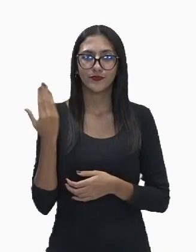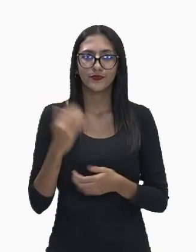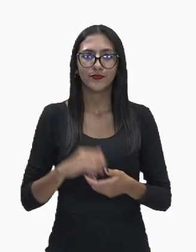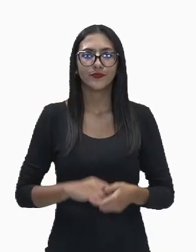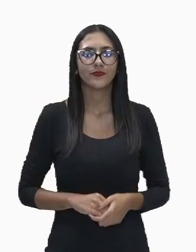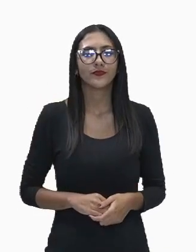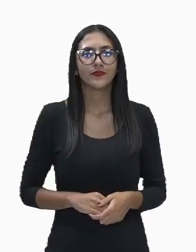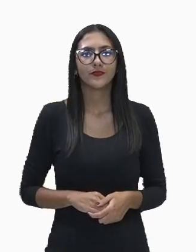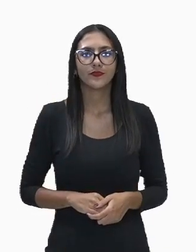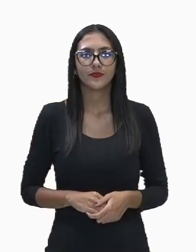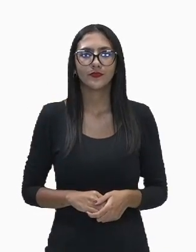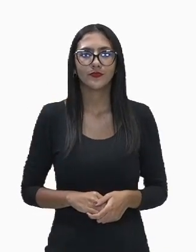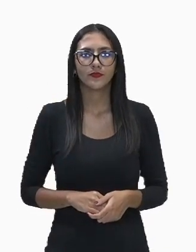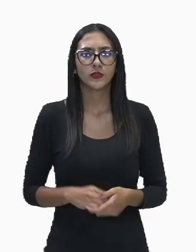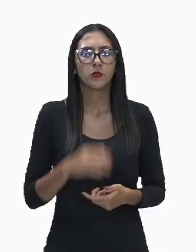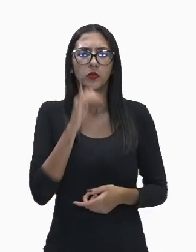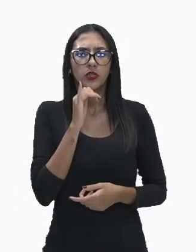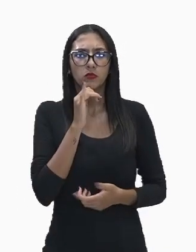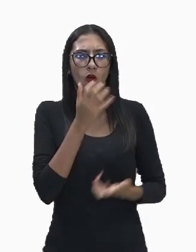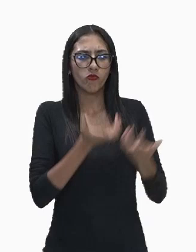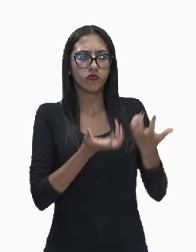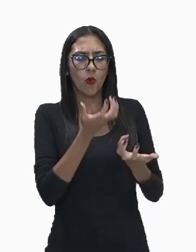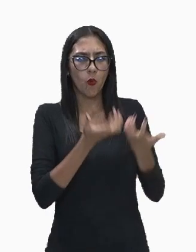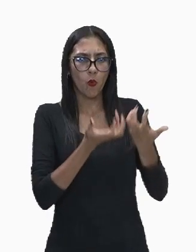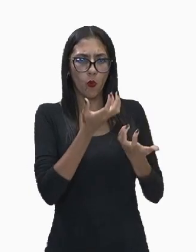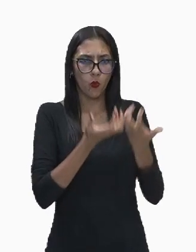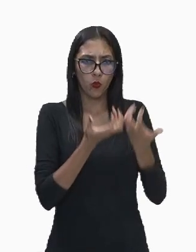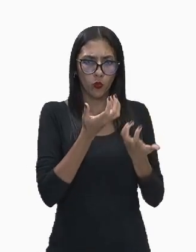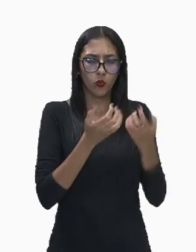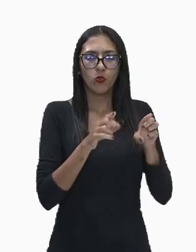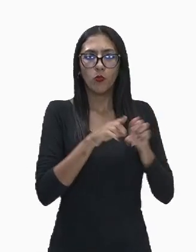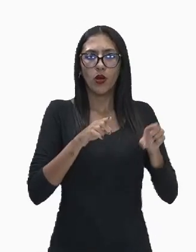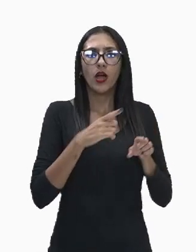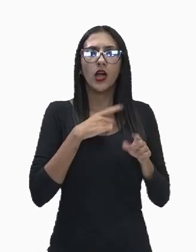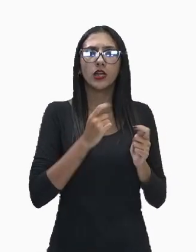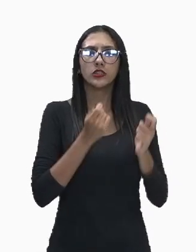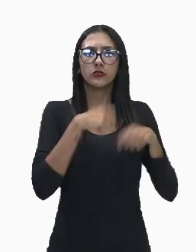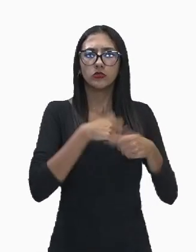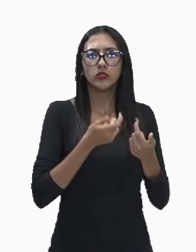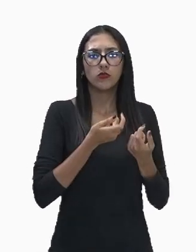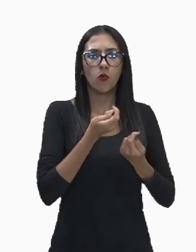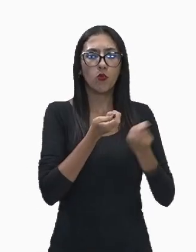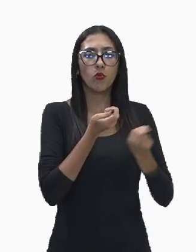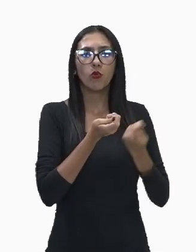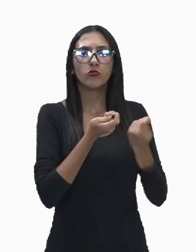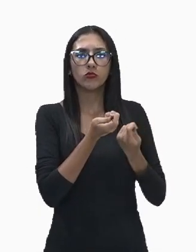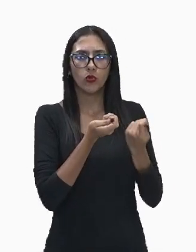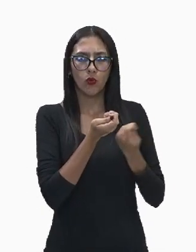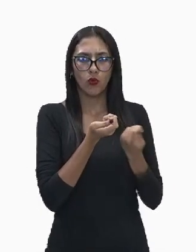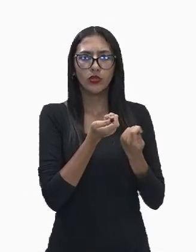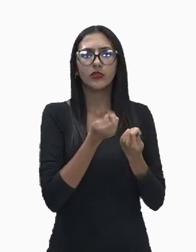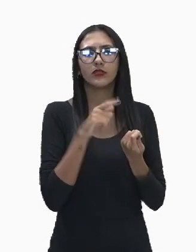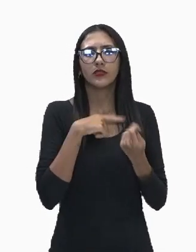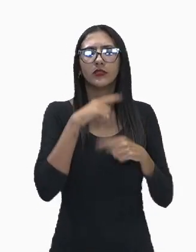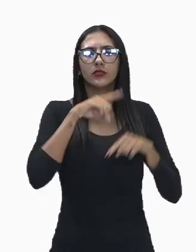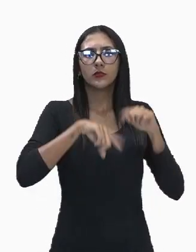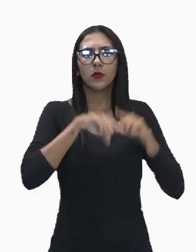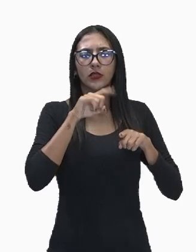Então, incineração com recuperação de energia em aterros sanitários